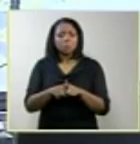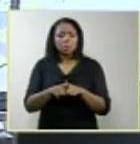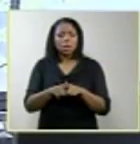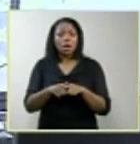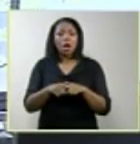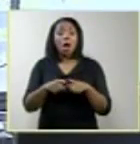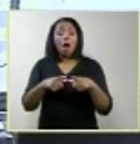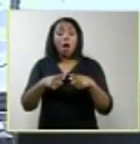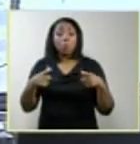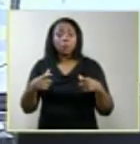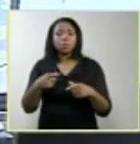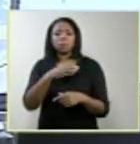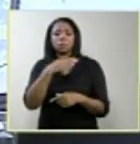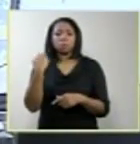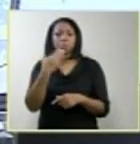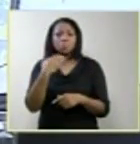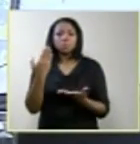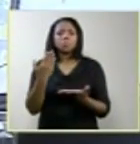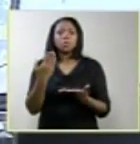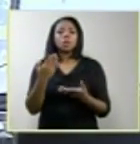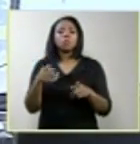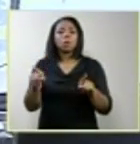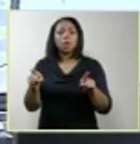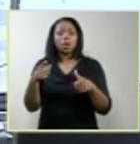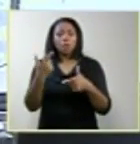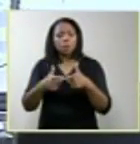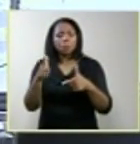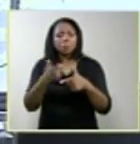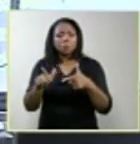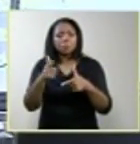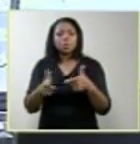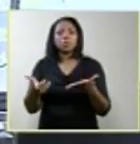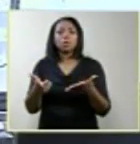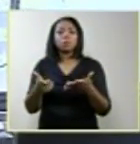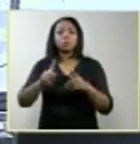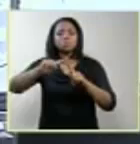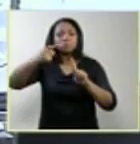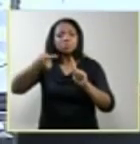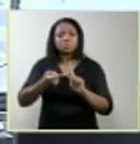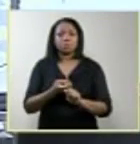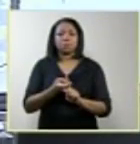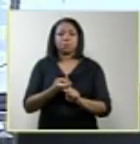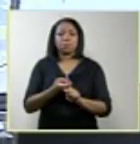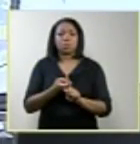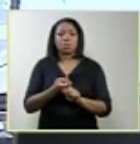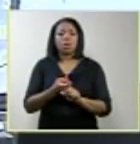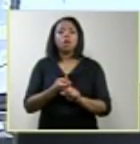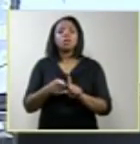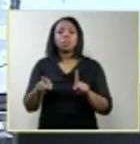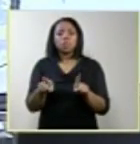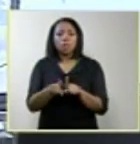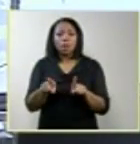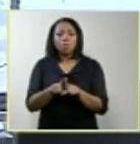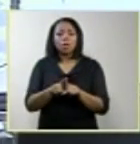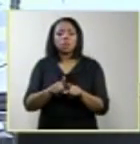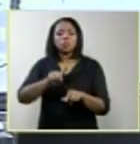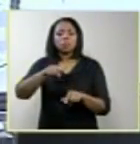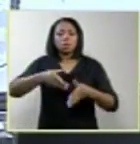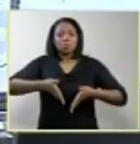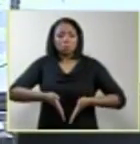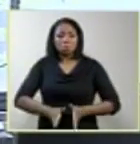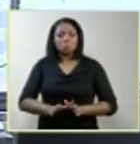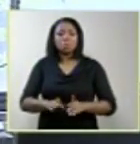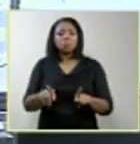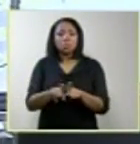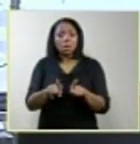morbidade, um aumento dos riscos durante a gestação, um aumento dos riscos obstétricos no parto e no pós-parto, e